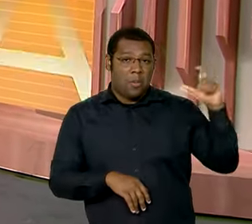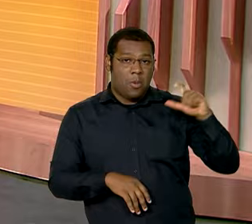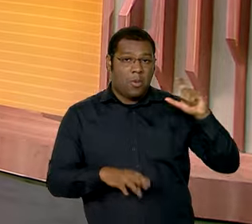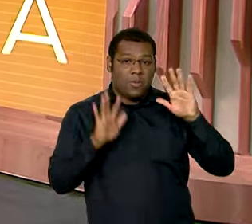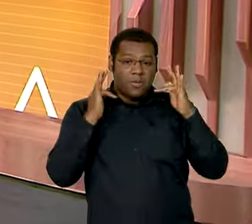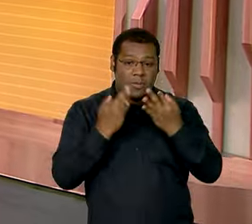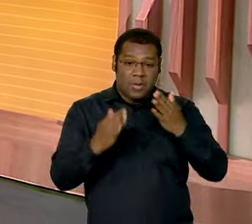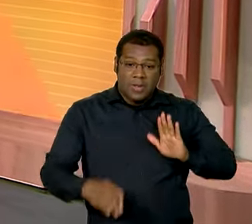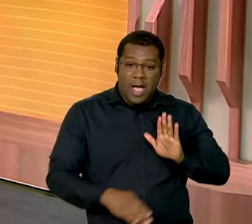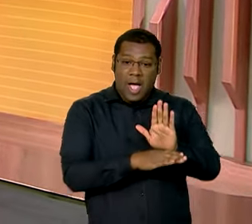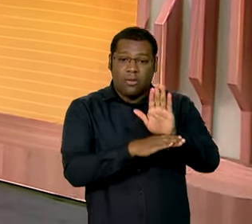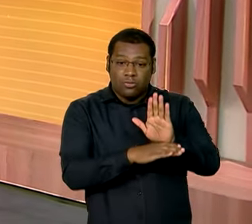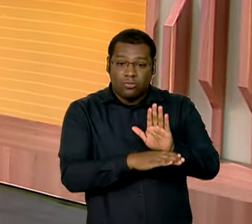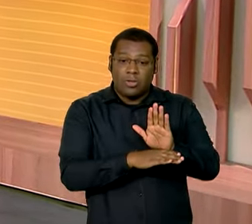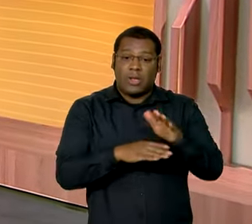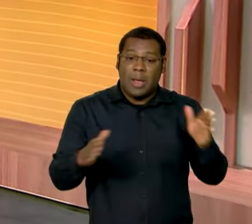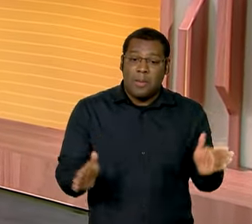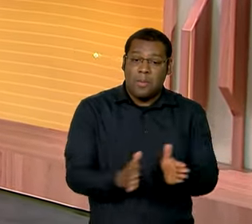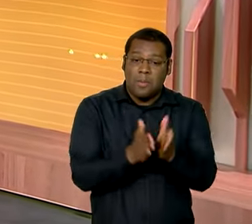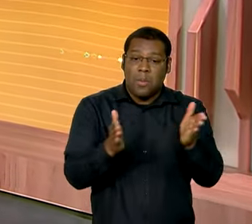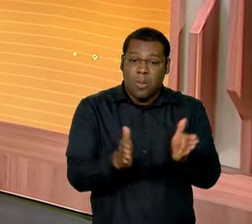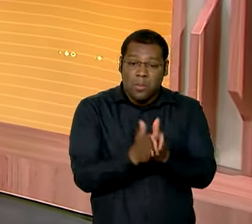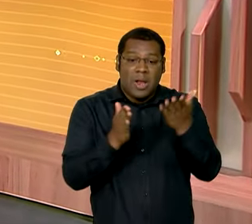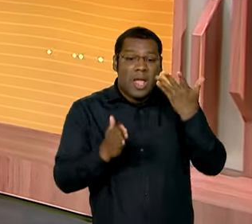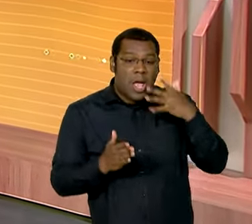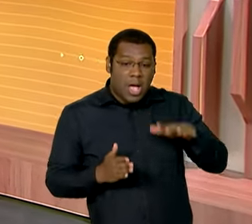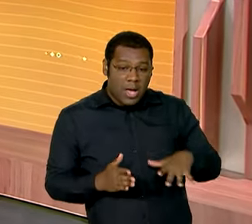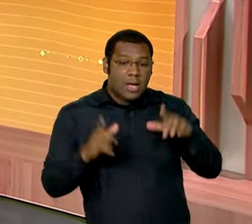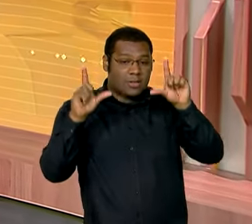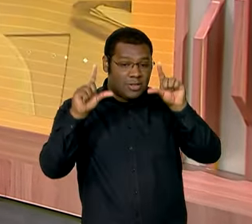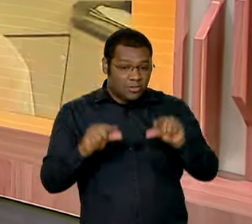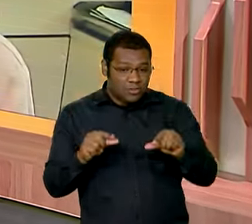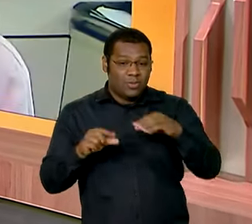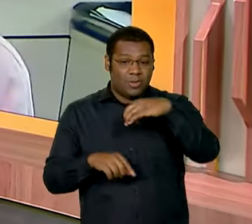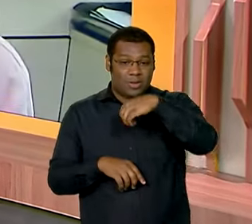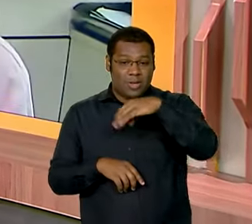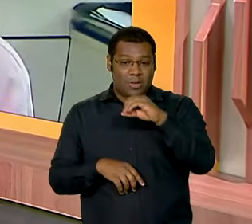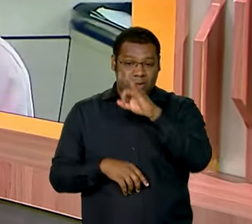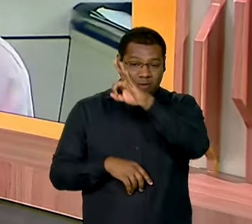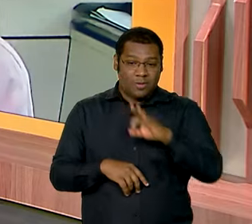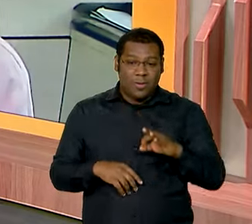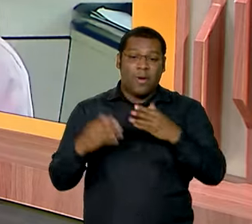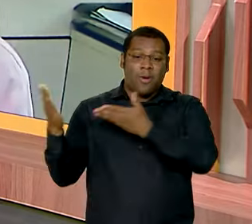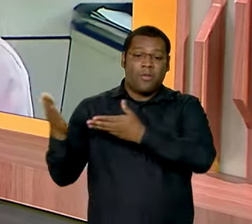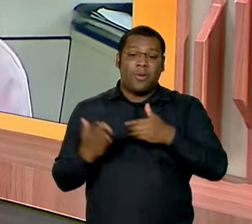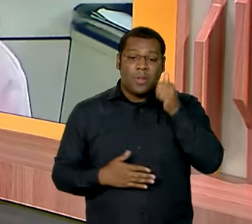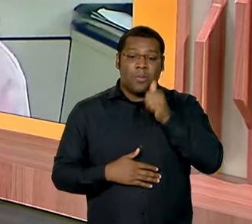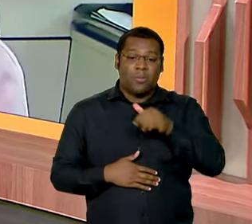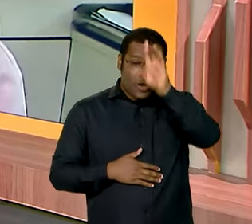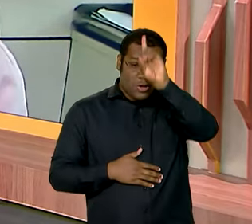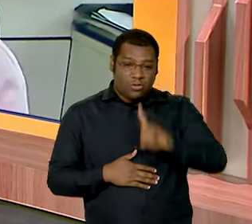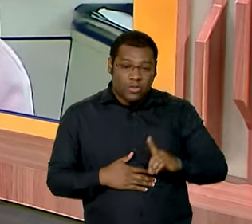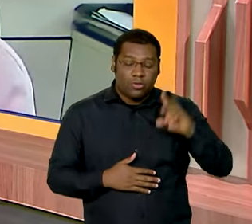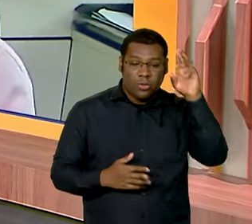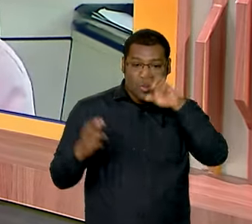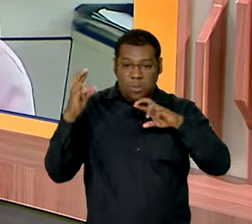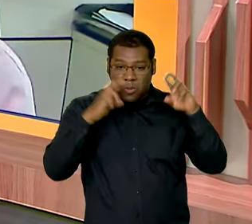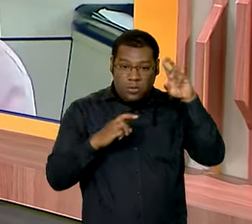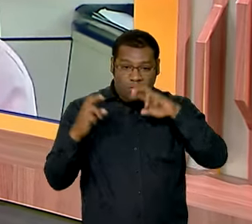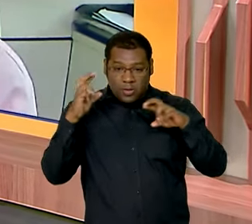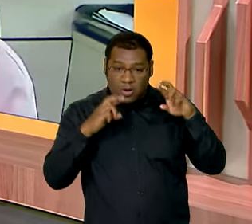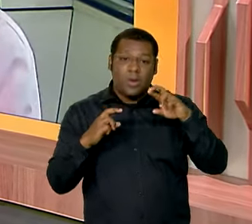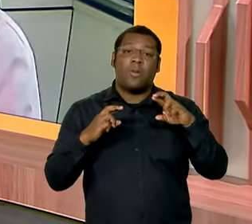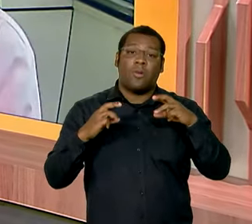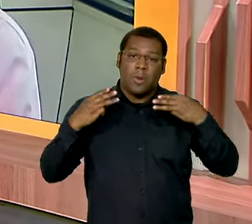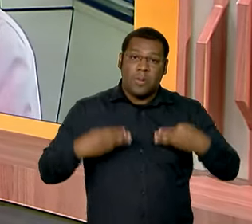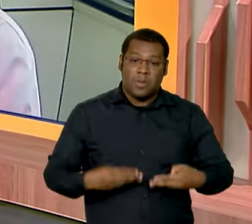mais de 90% a pobreza na primeira infância. E a gente conversa agora com a diretora de monitoramento e avaliação do